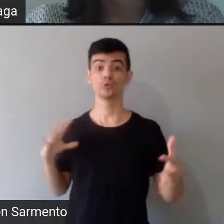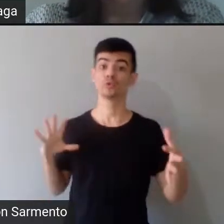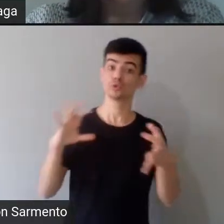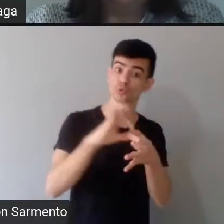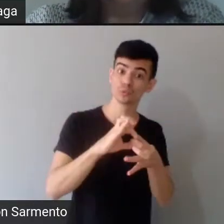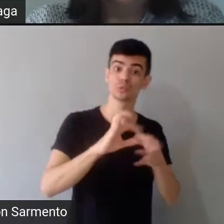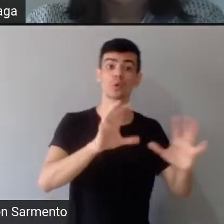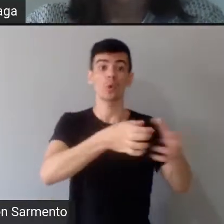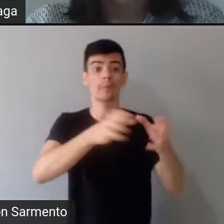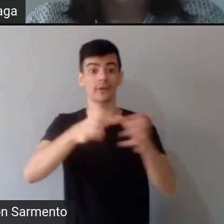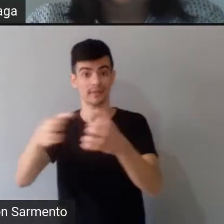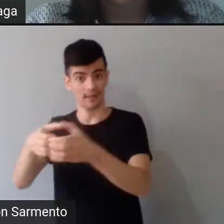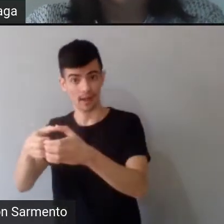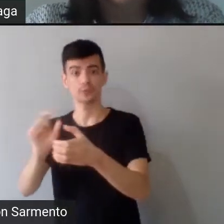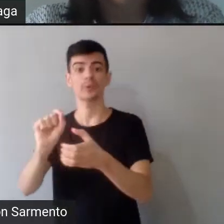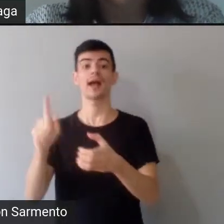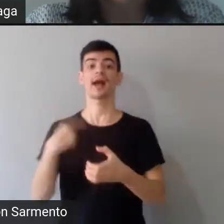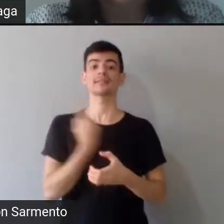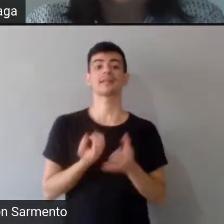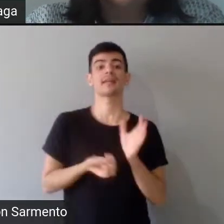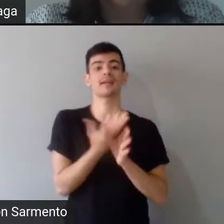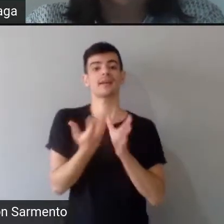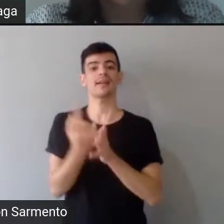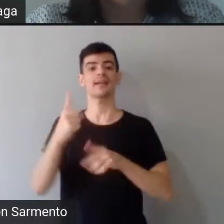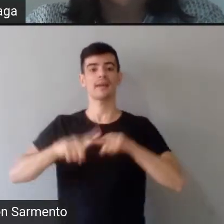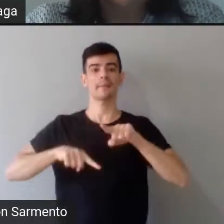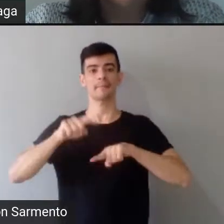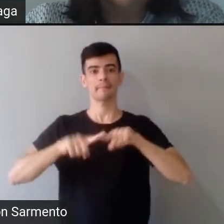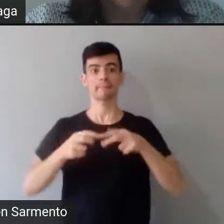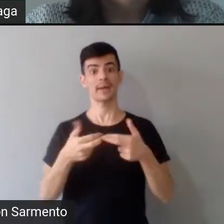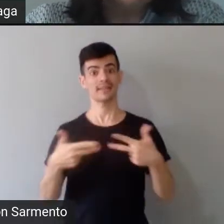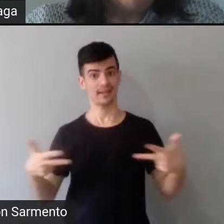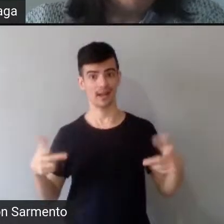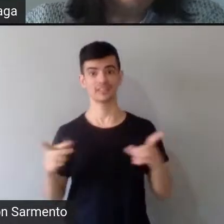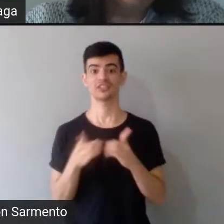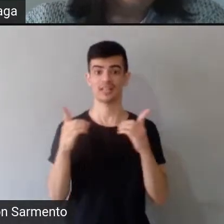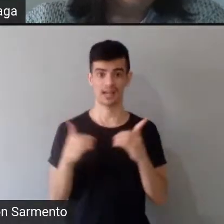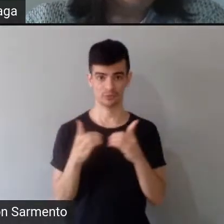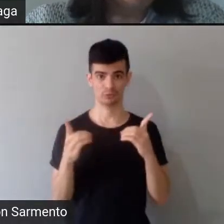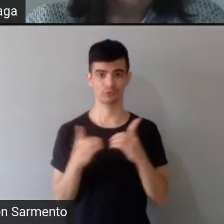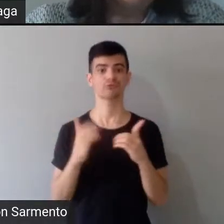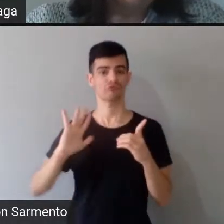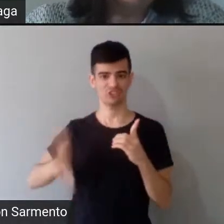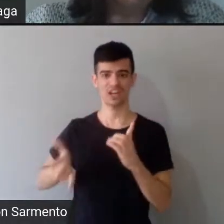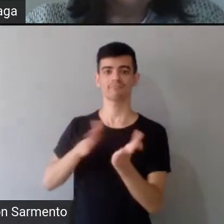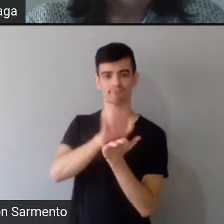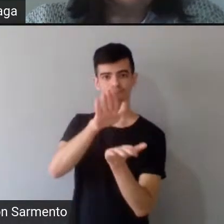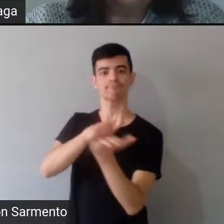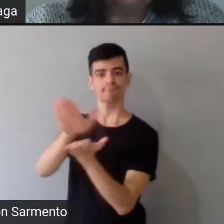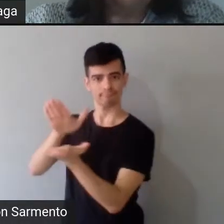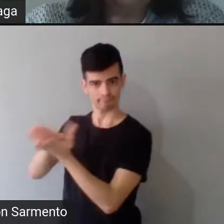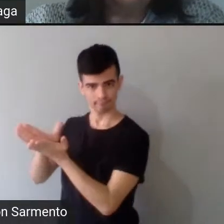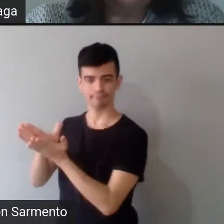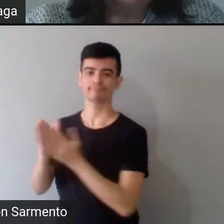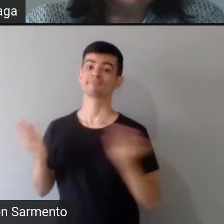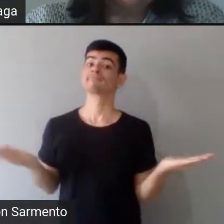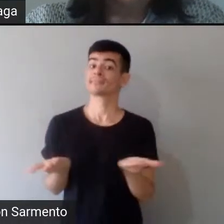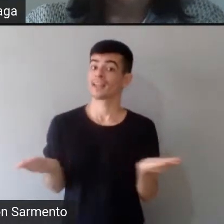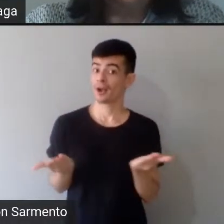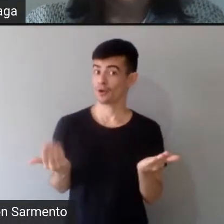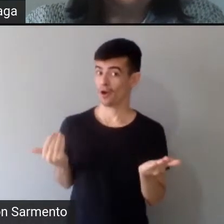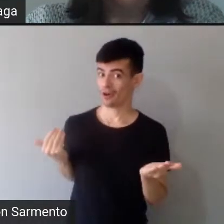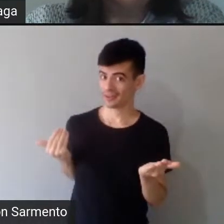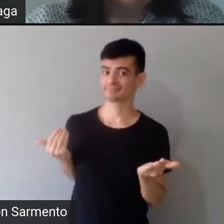didático, né, nós temos publicado já alguns materiais impressos e agora, mais recentemente, nós temos feito